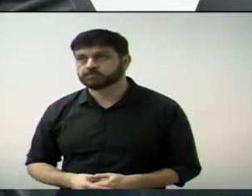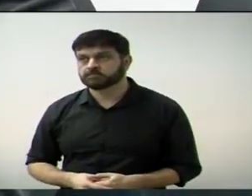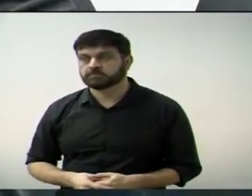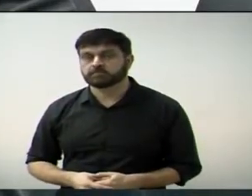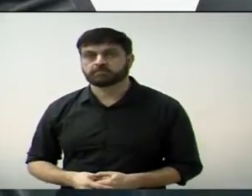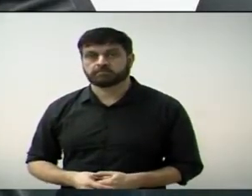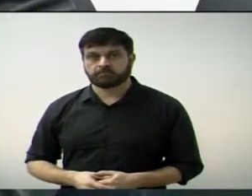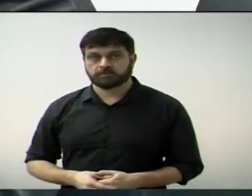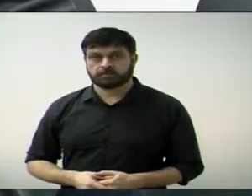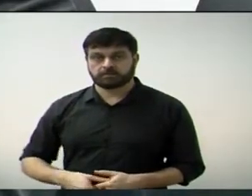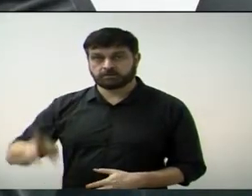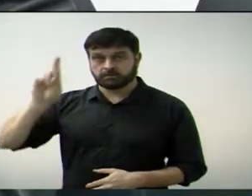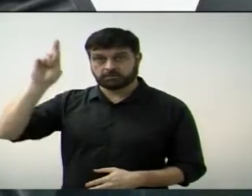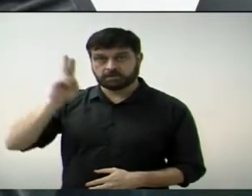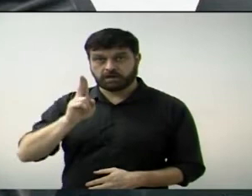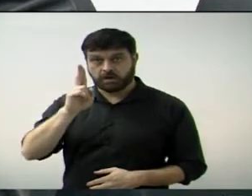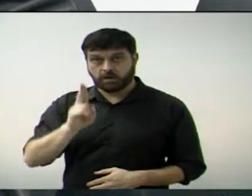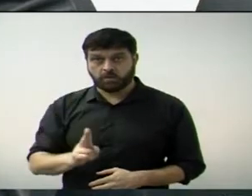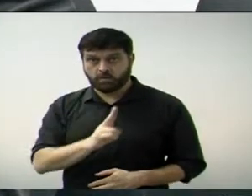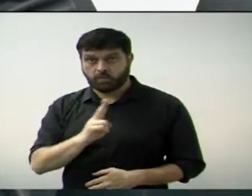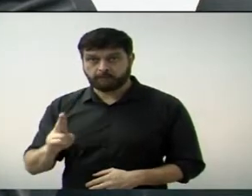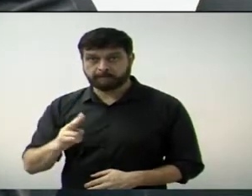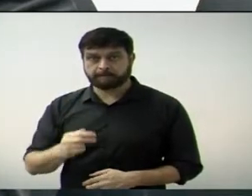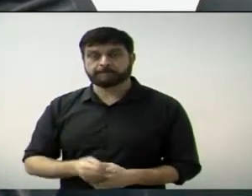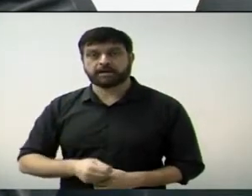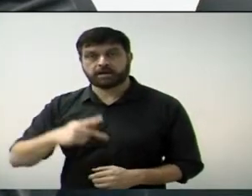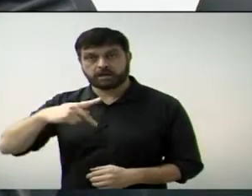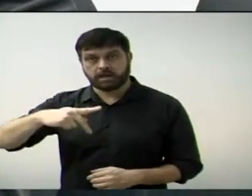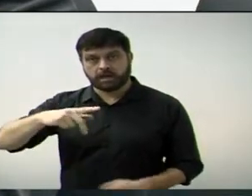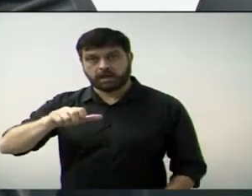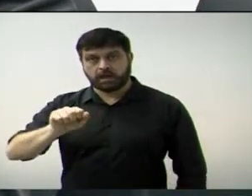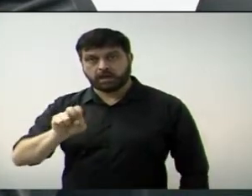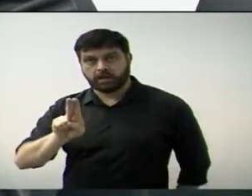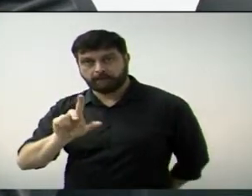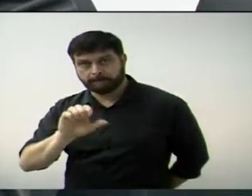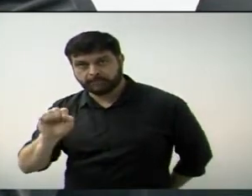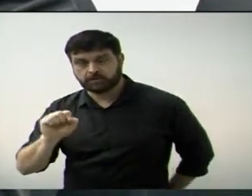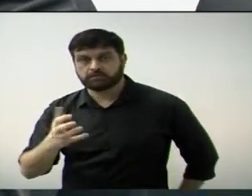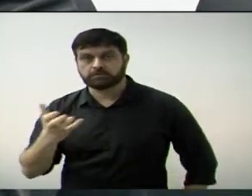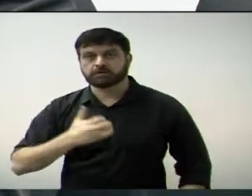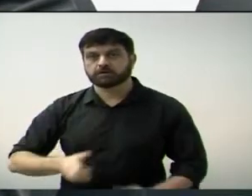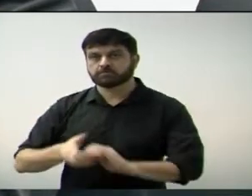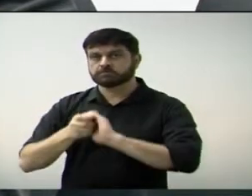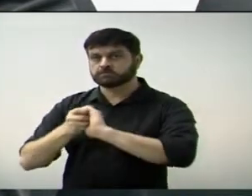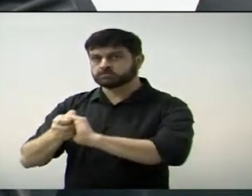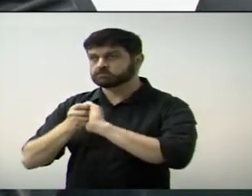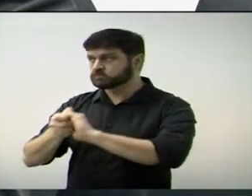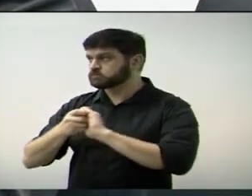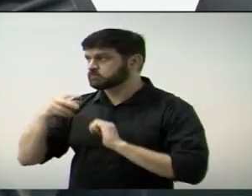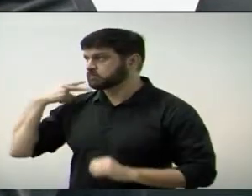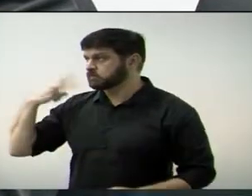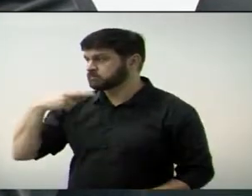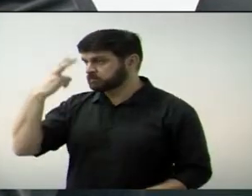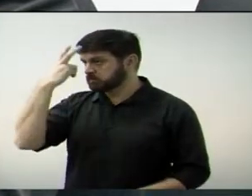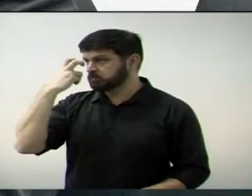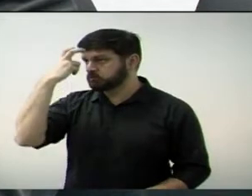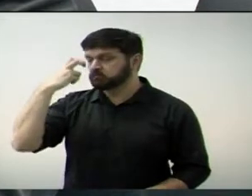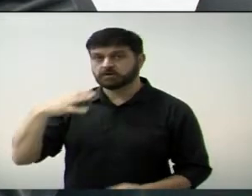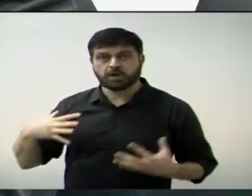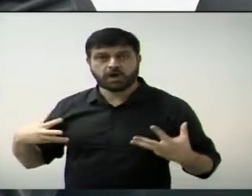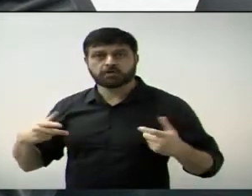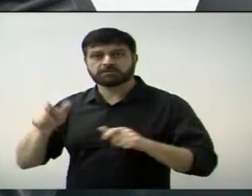Paró, do Padre Paulo César, venho parabenizar com o apoio do vereador Fábio Valadão a todas as pessoas que